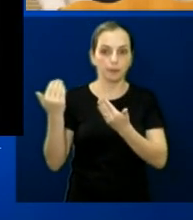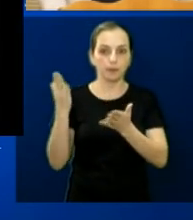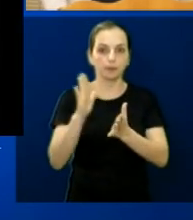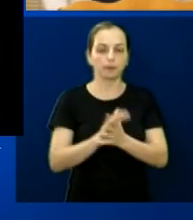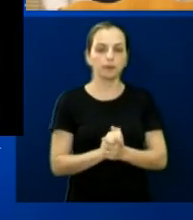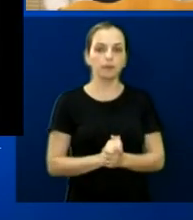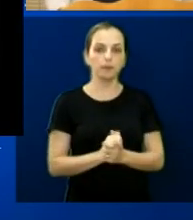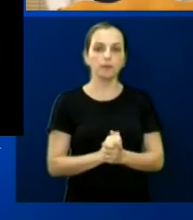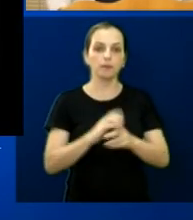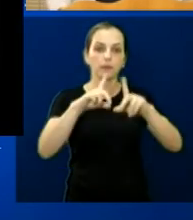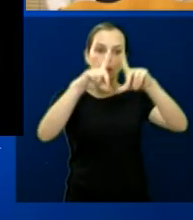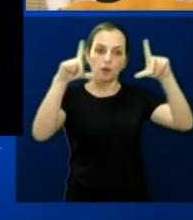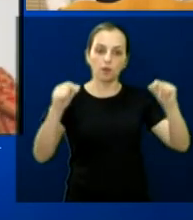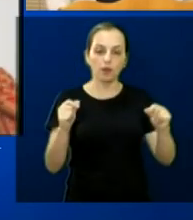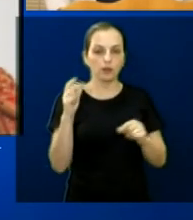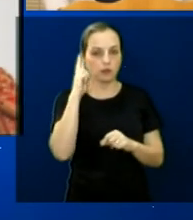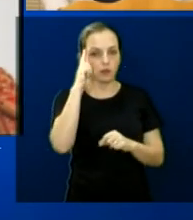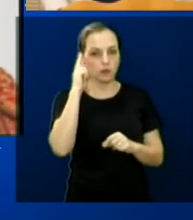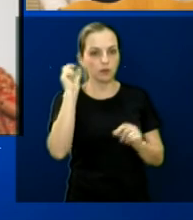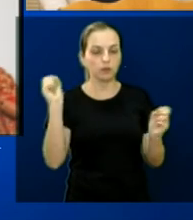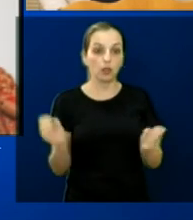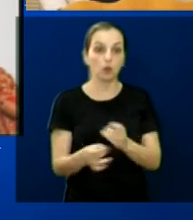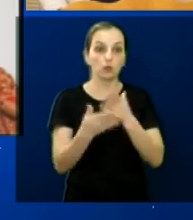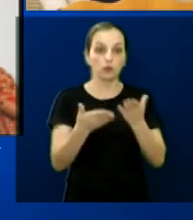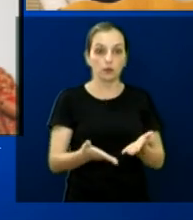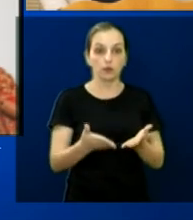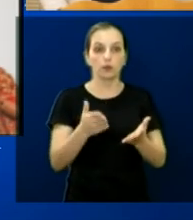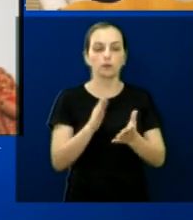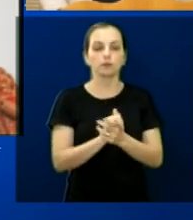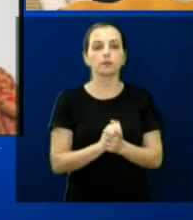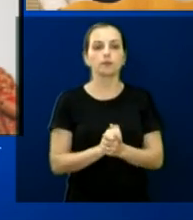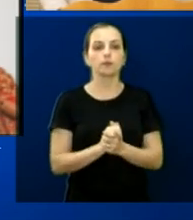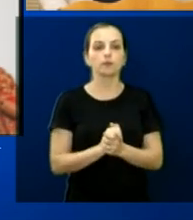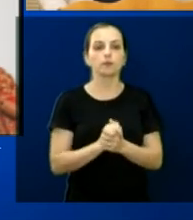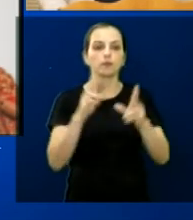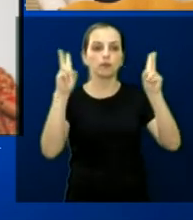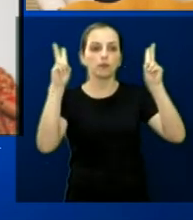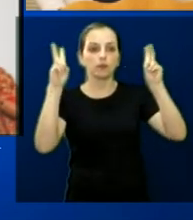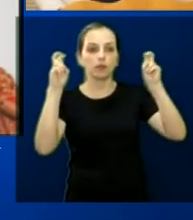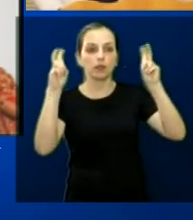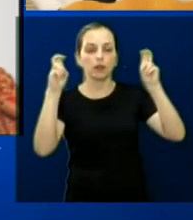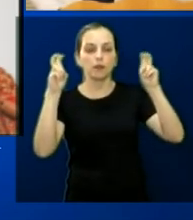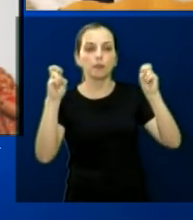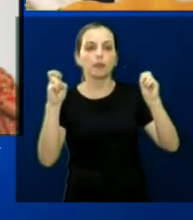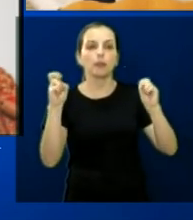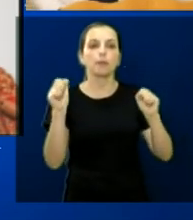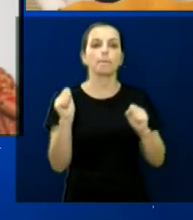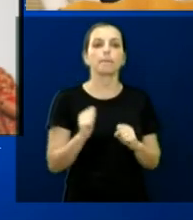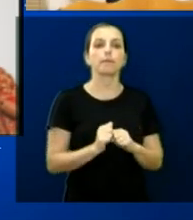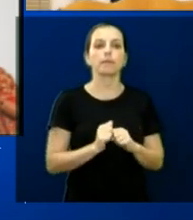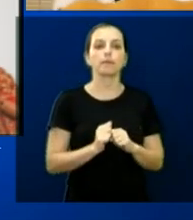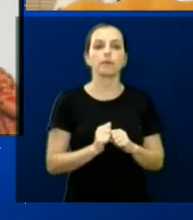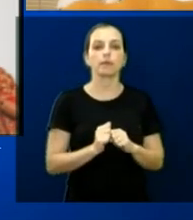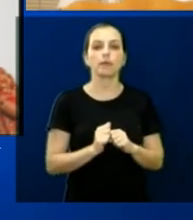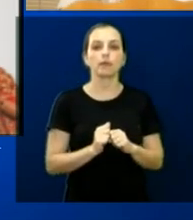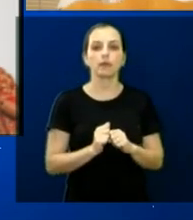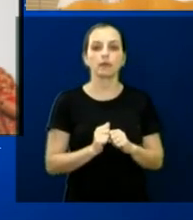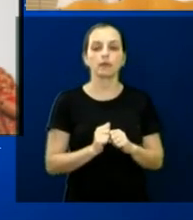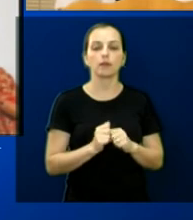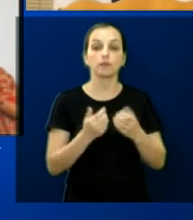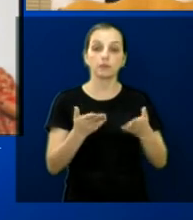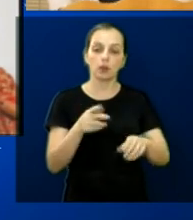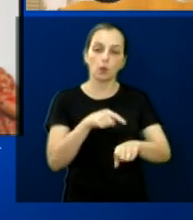A nossa frase para reflexão, a última foto, só para a gente encerrar, é de São João Paulo II. O tempo deu uma